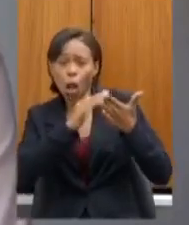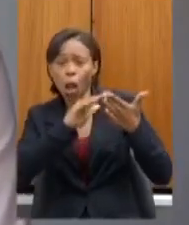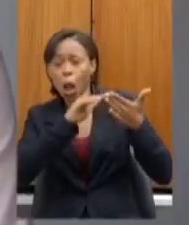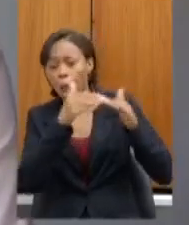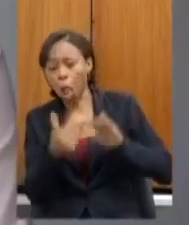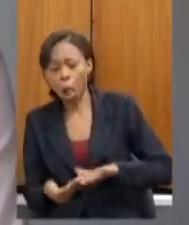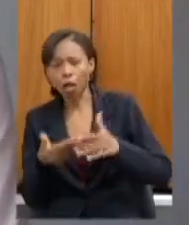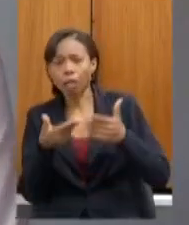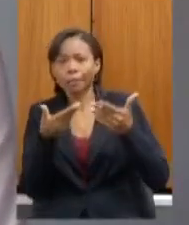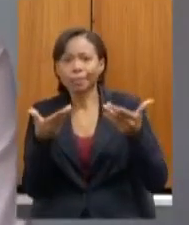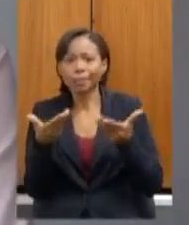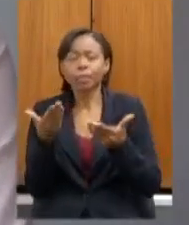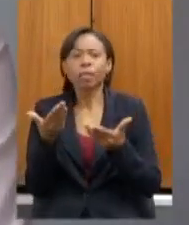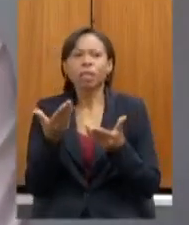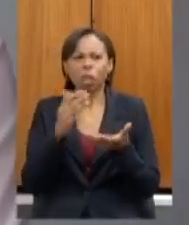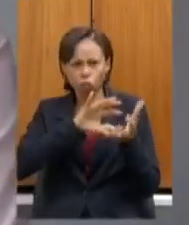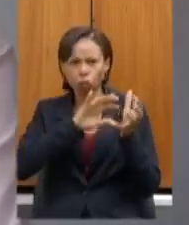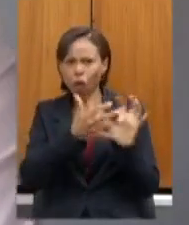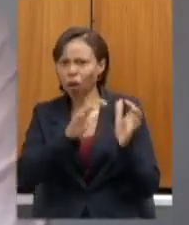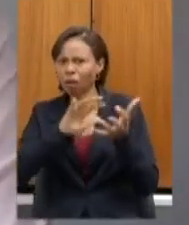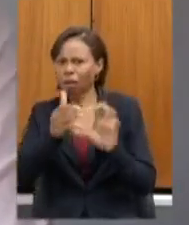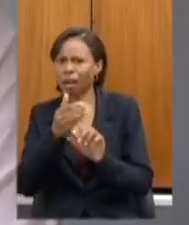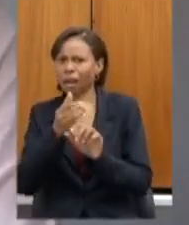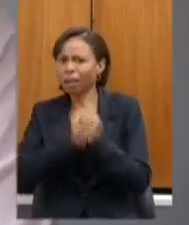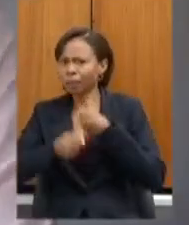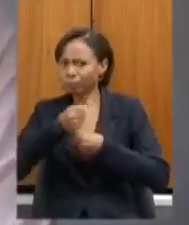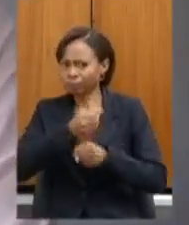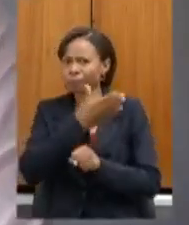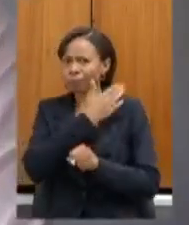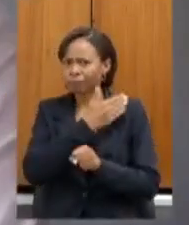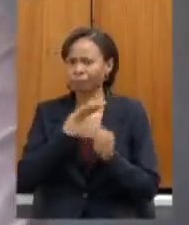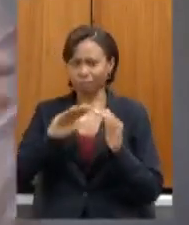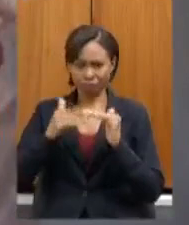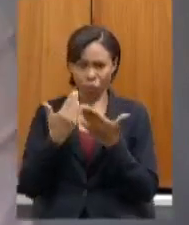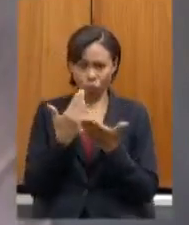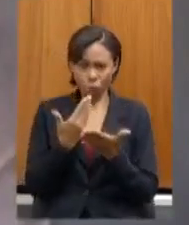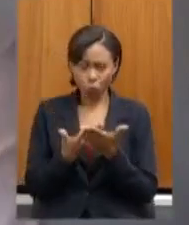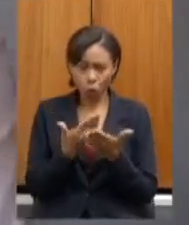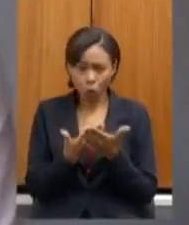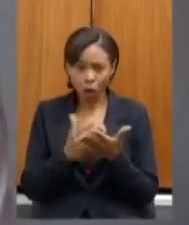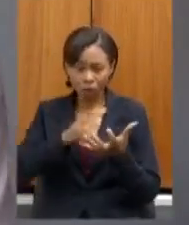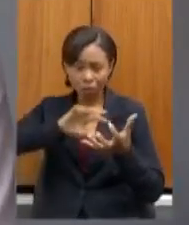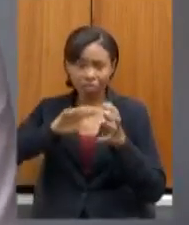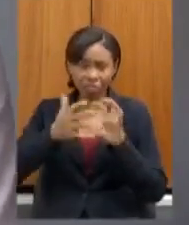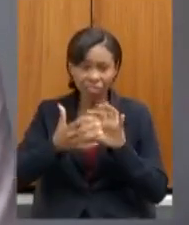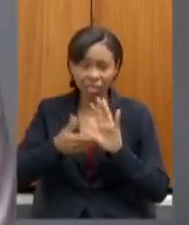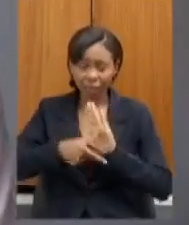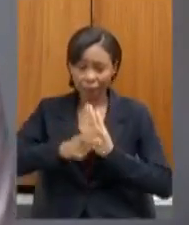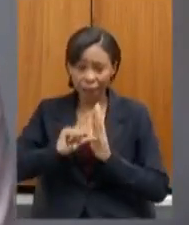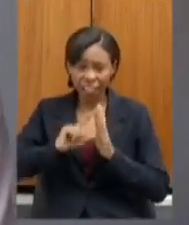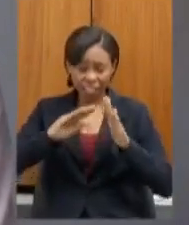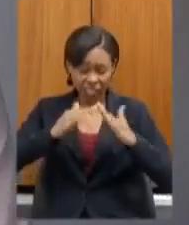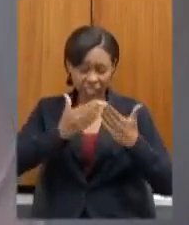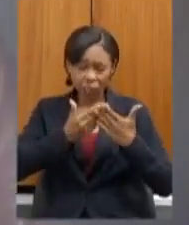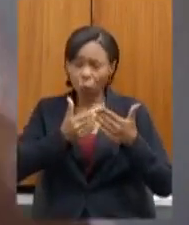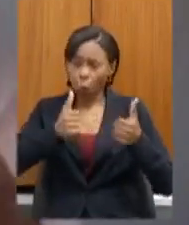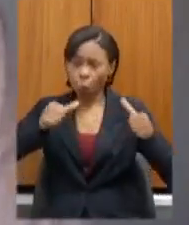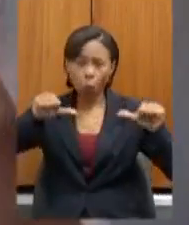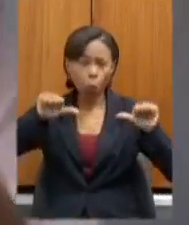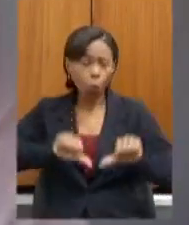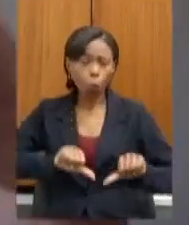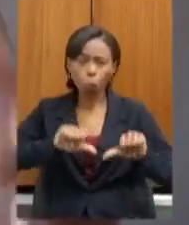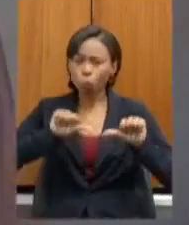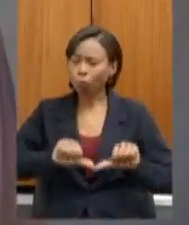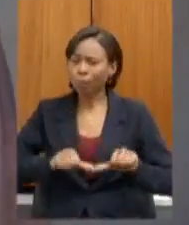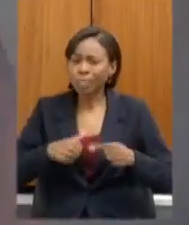no ano passado deputada estavam em condição dramática emergencial que não tinha